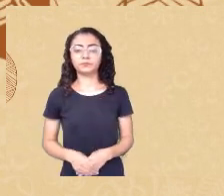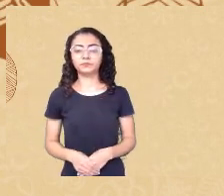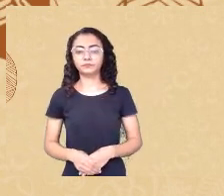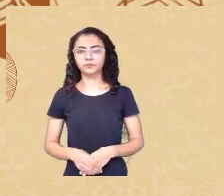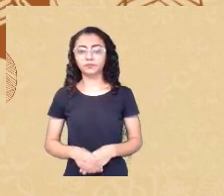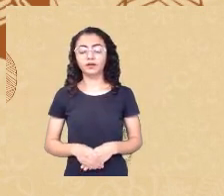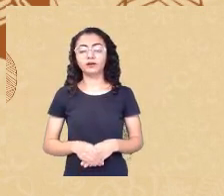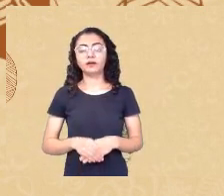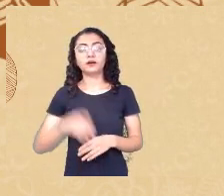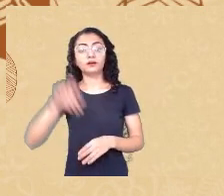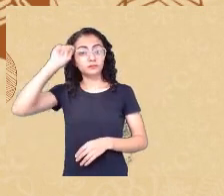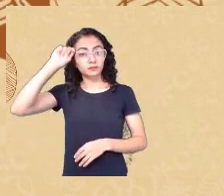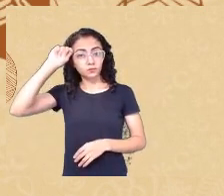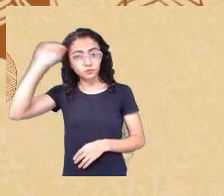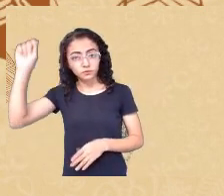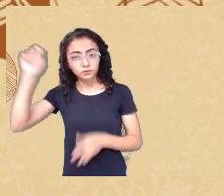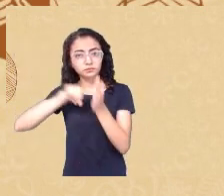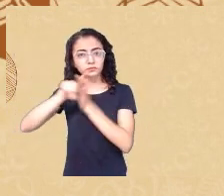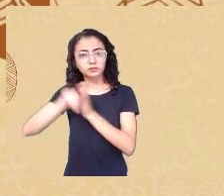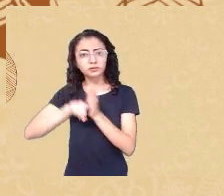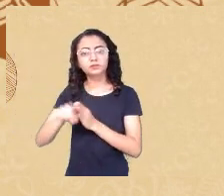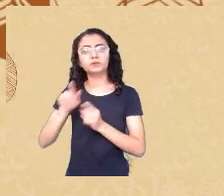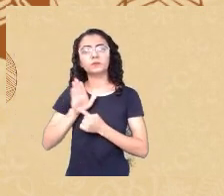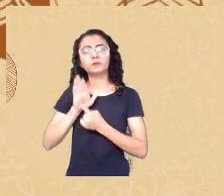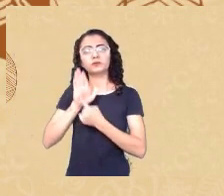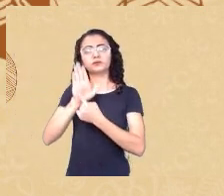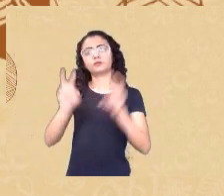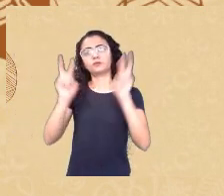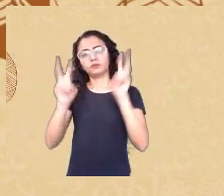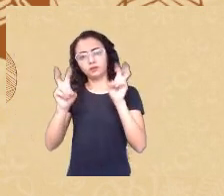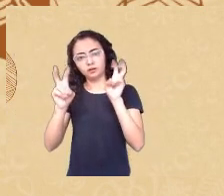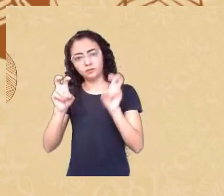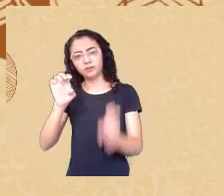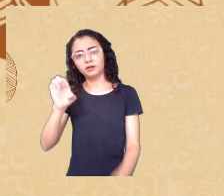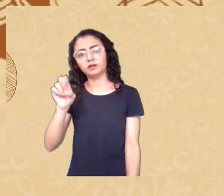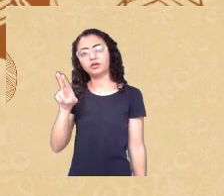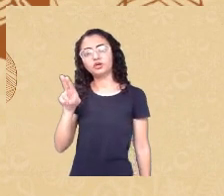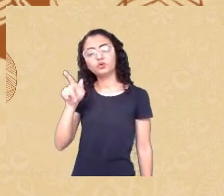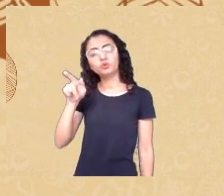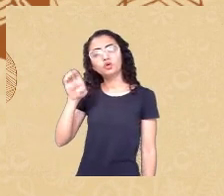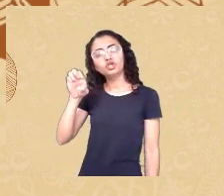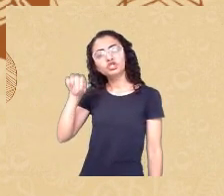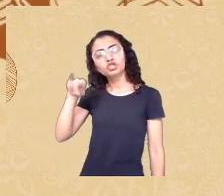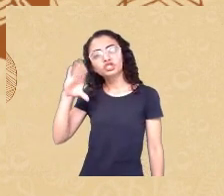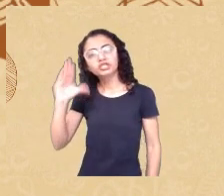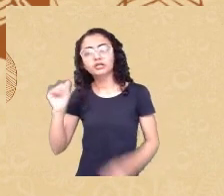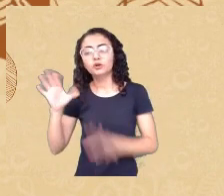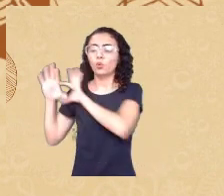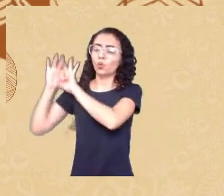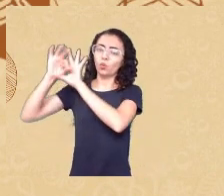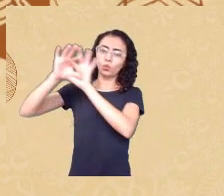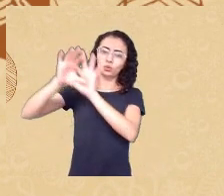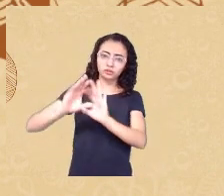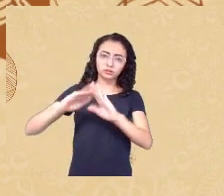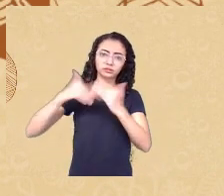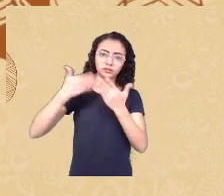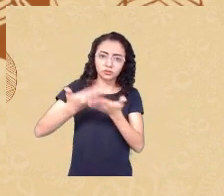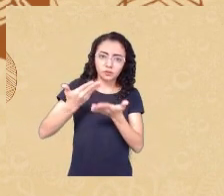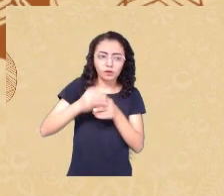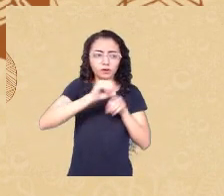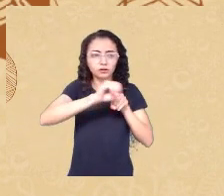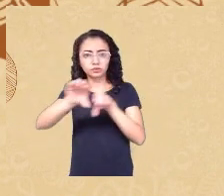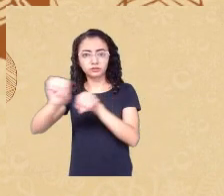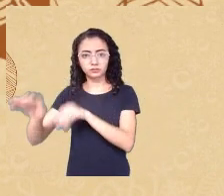essa questão da eugenia para o contexto da educação eles foram cruciais no processo